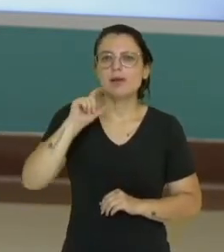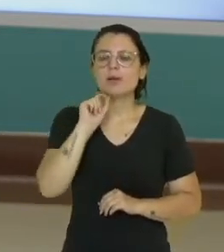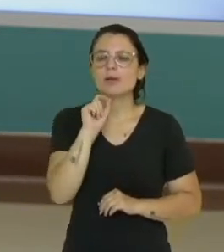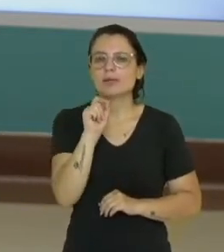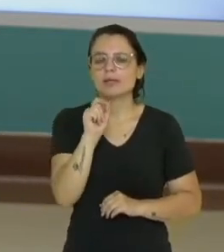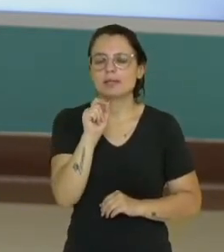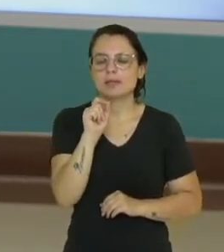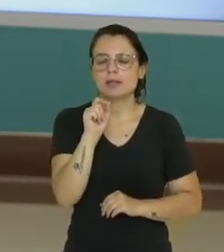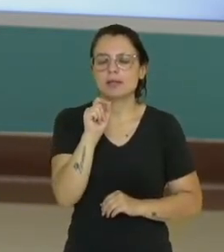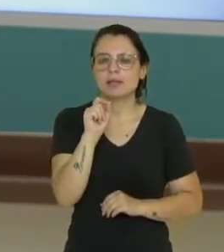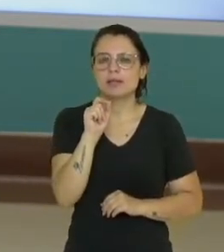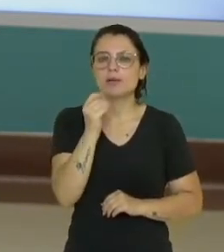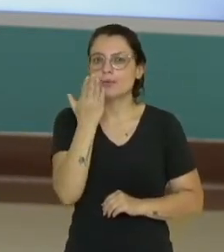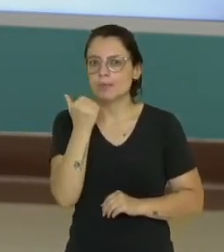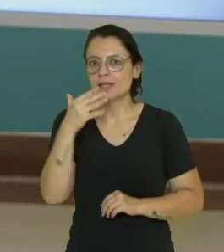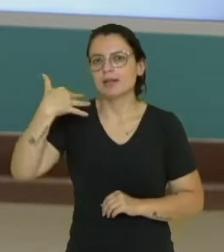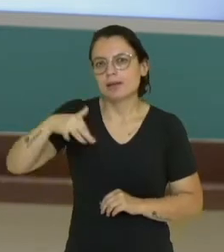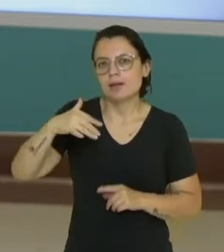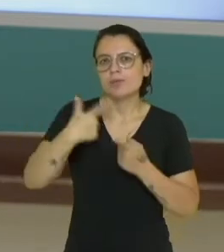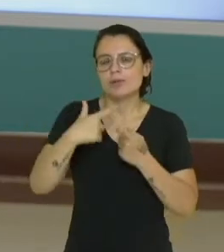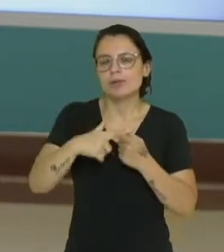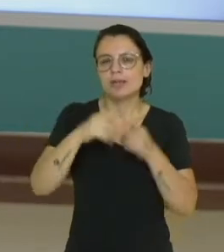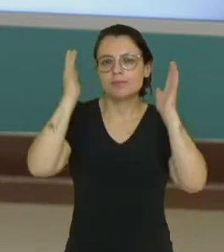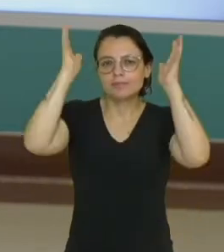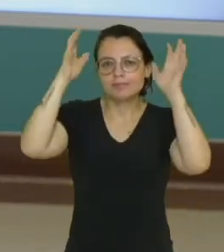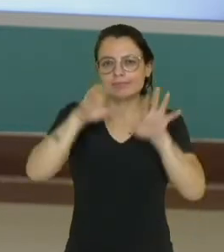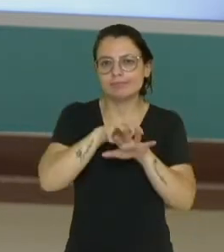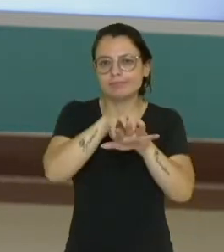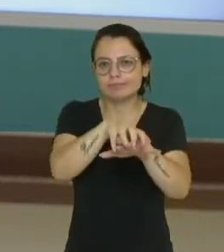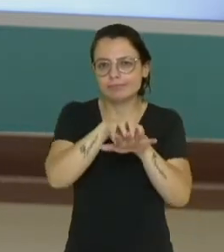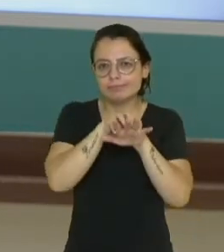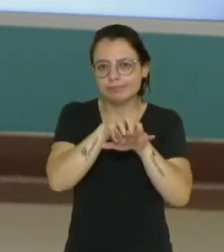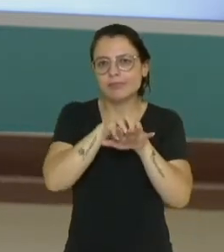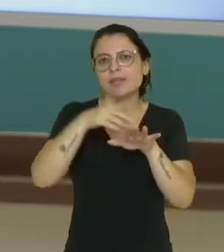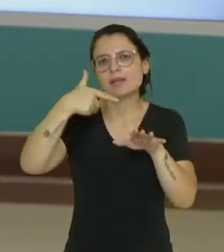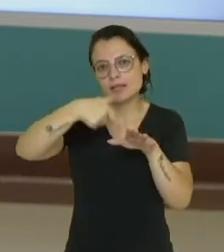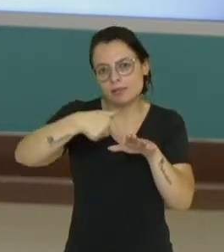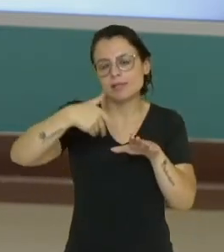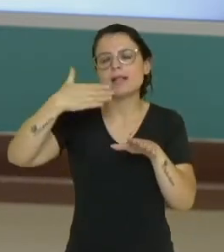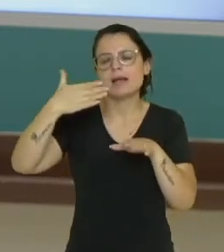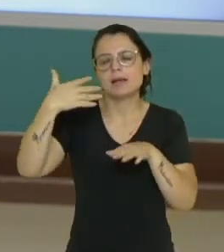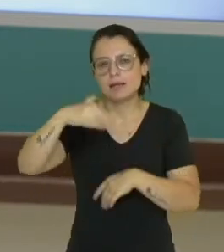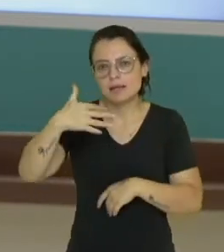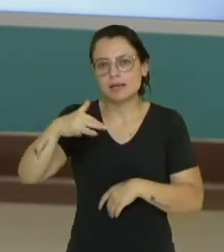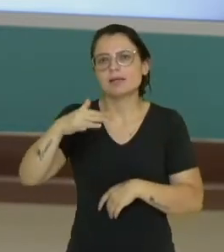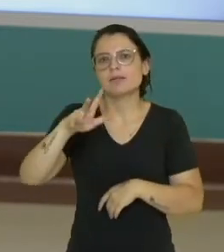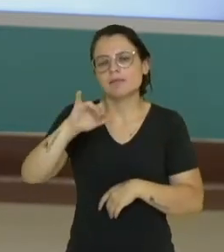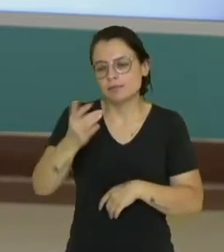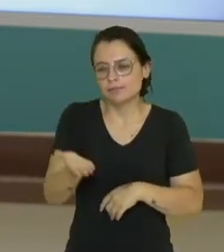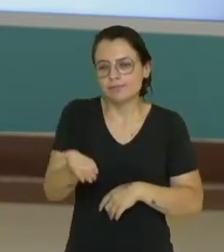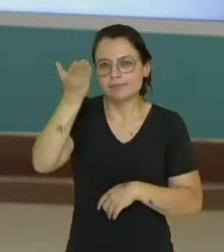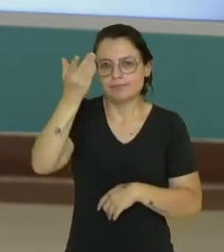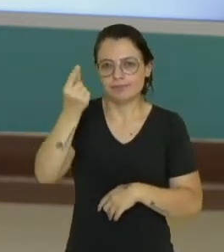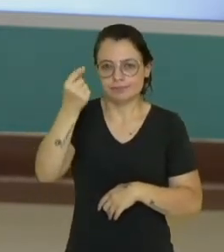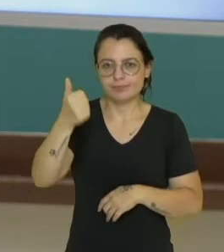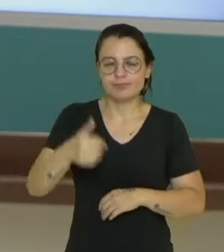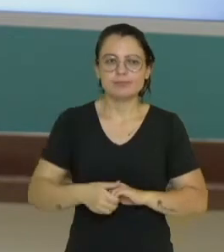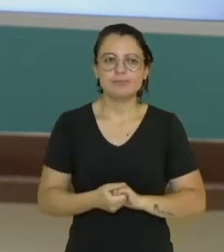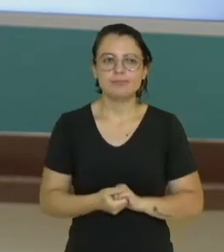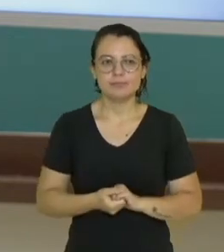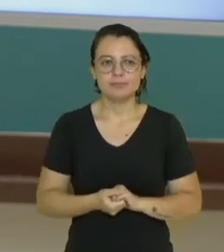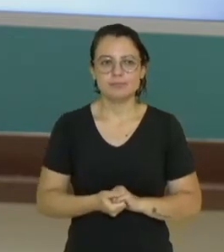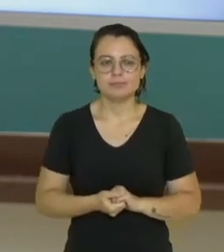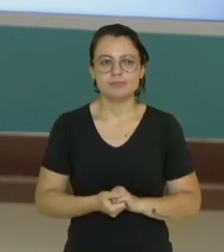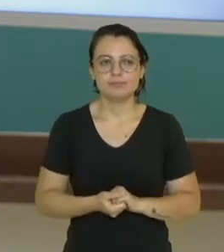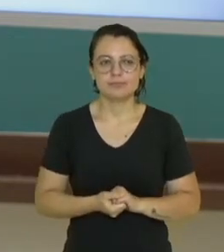transportado de caminhão, que por sua vez, esses alimentos aí, transportados de caminhão, né? O caminhão usa o diesel, que vem do petróleo, por exemplo.